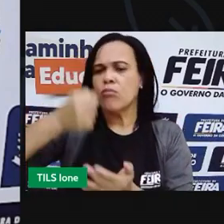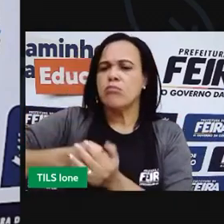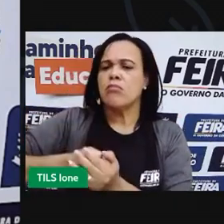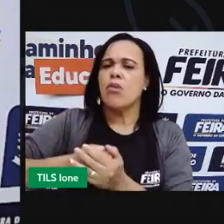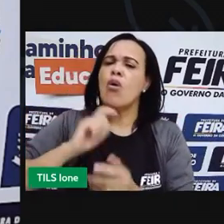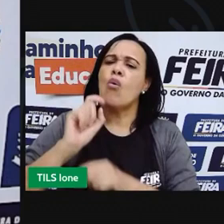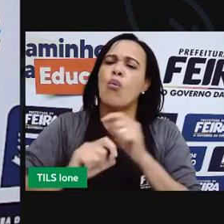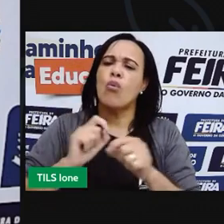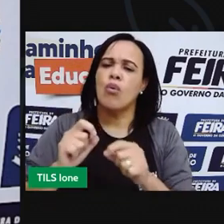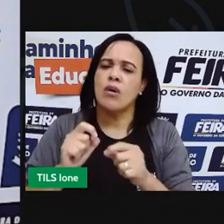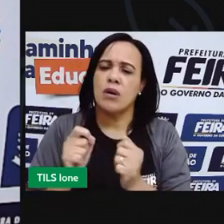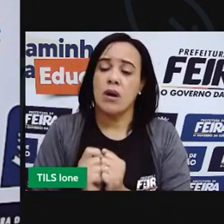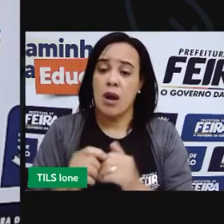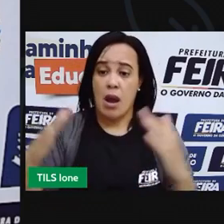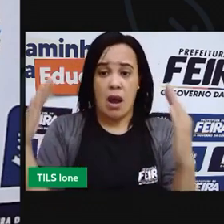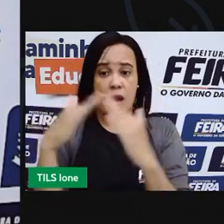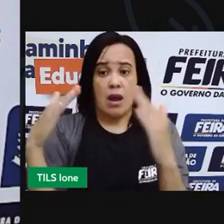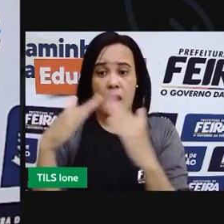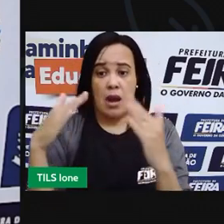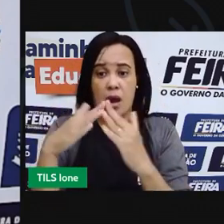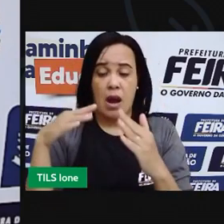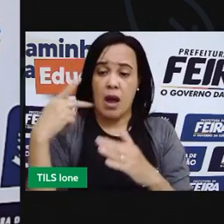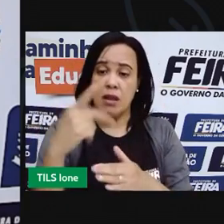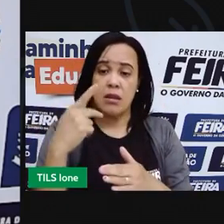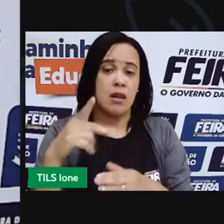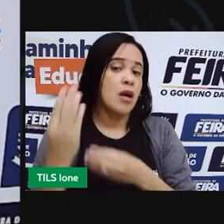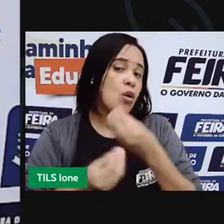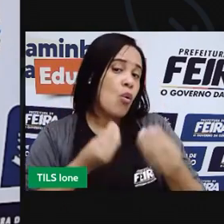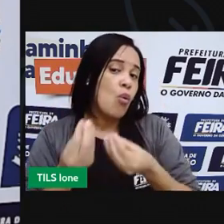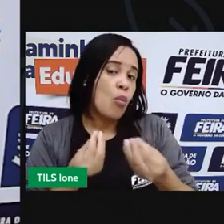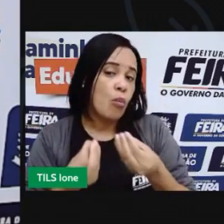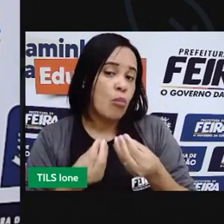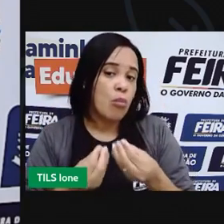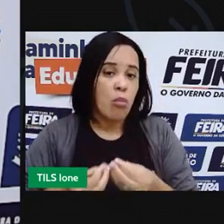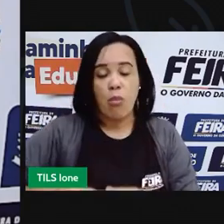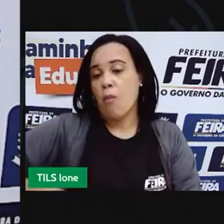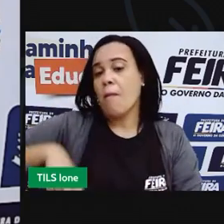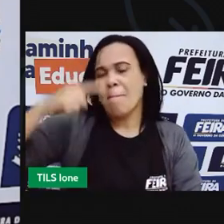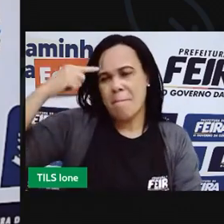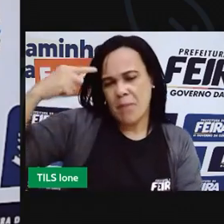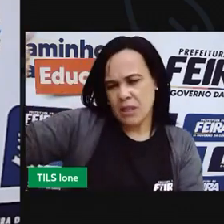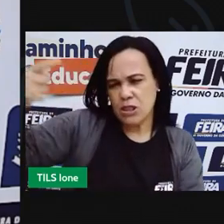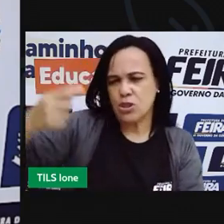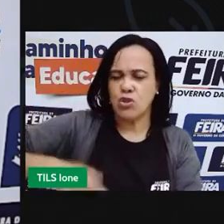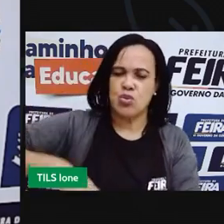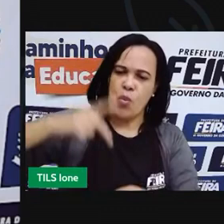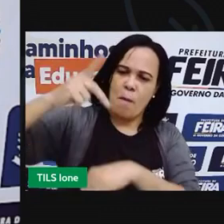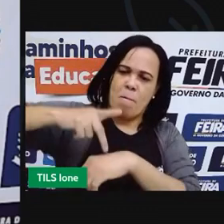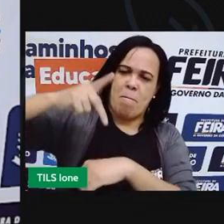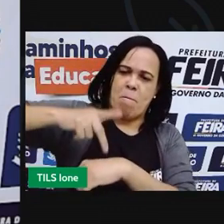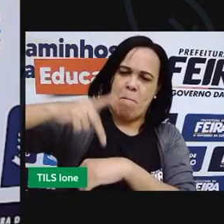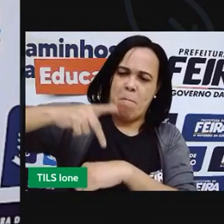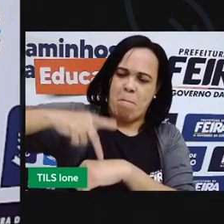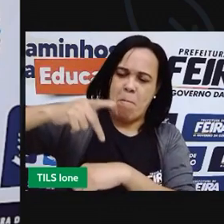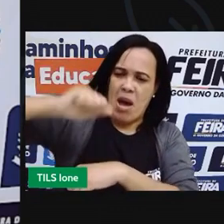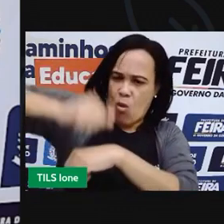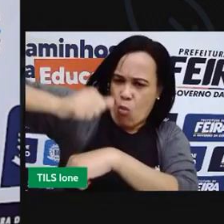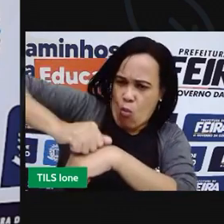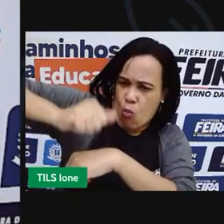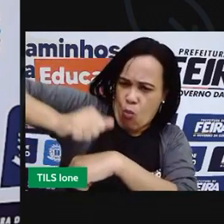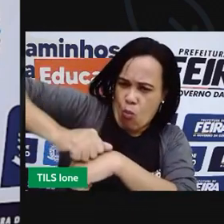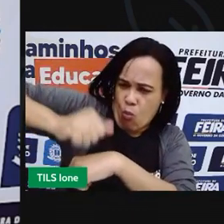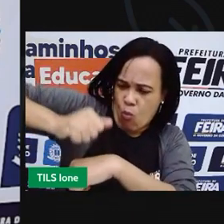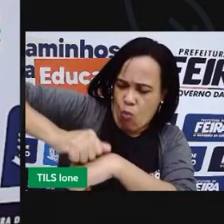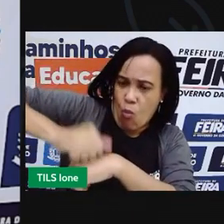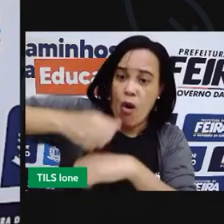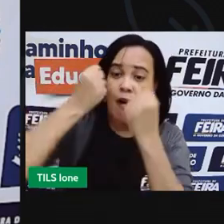resolveu fazer a sua casa de pedra. Ele pensou assim, se eu construir de pedra, minha casa vai ser